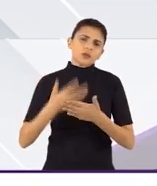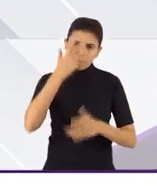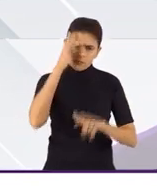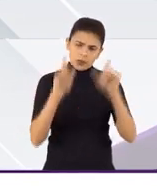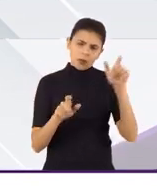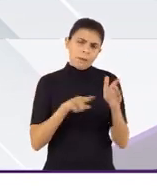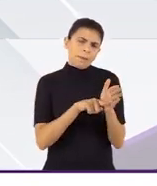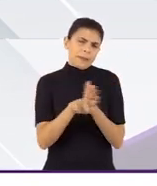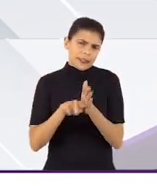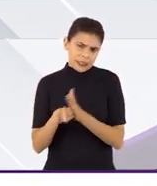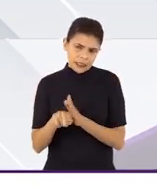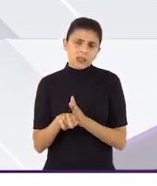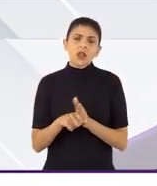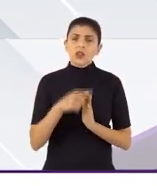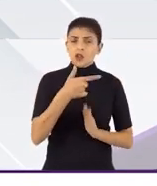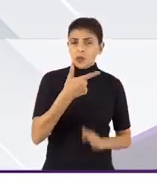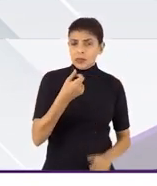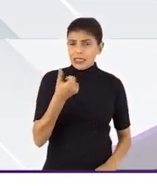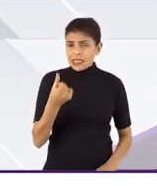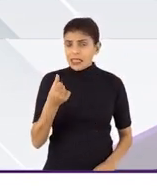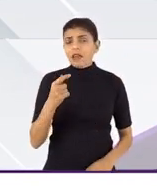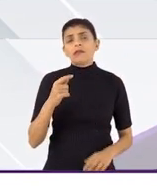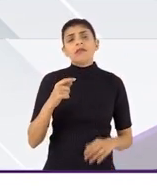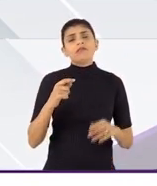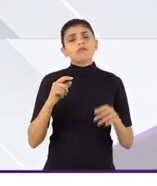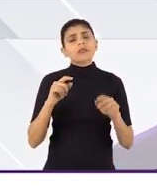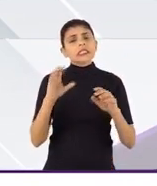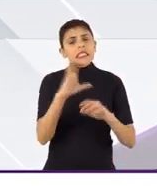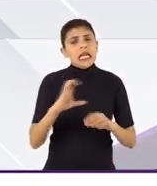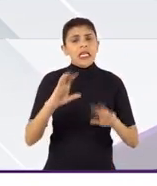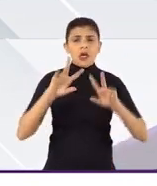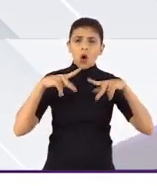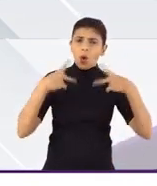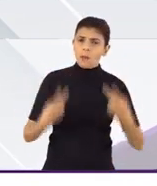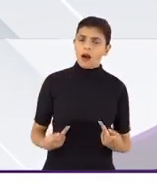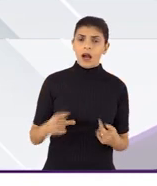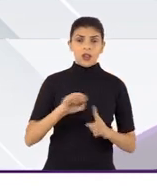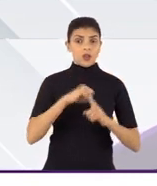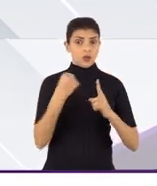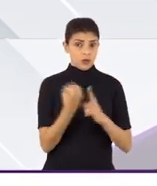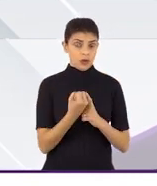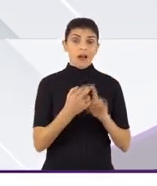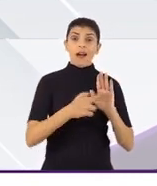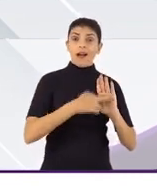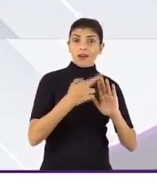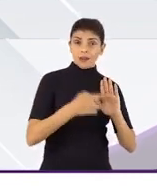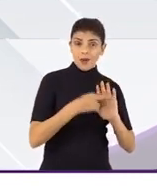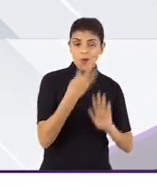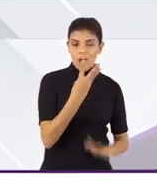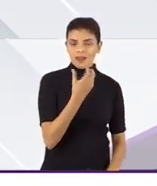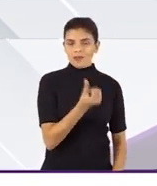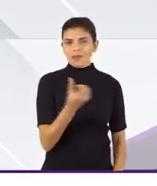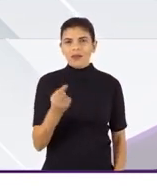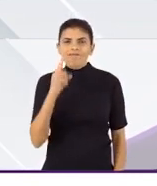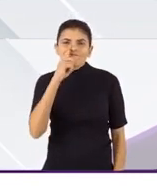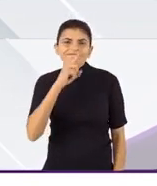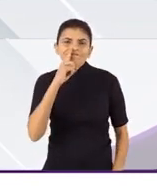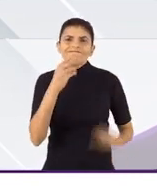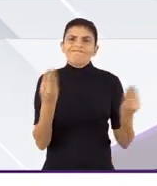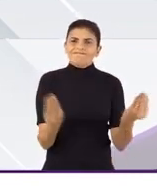tempo dos pesquisadores, então, que faziam pesquisas da área das ciências humanas e sociais, pois a resolução